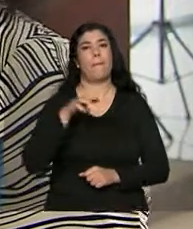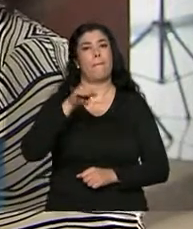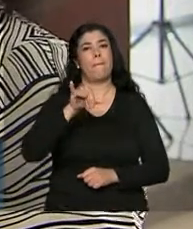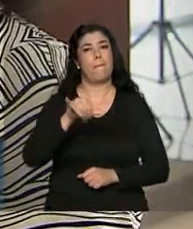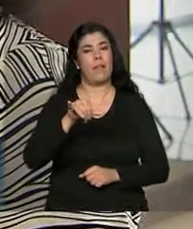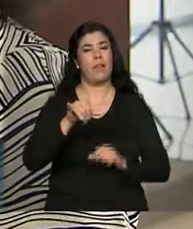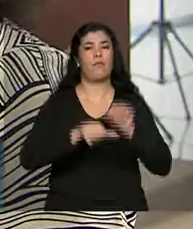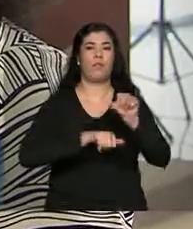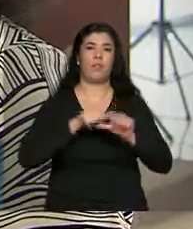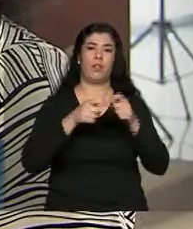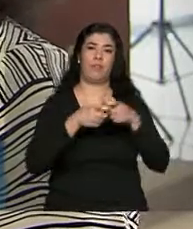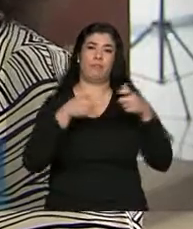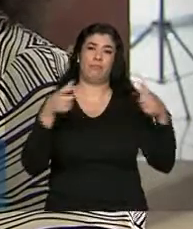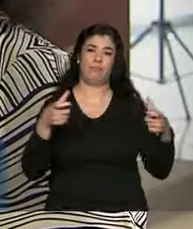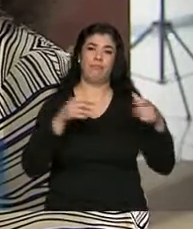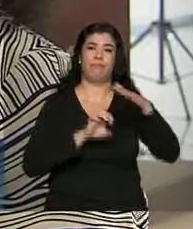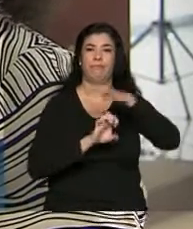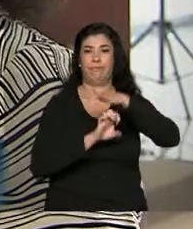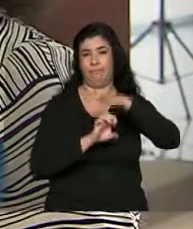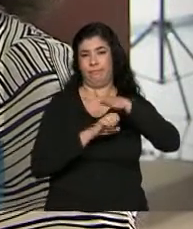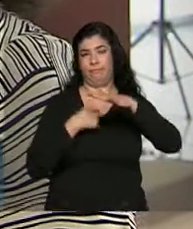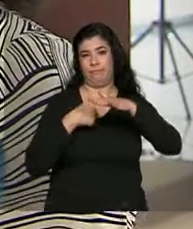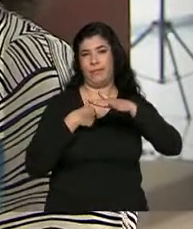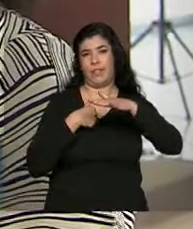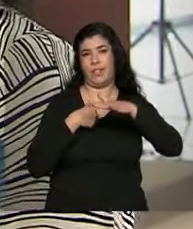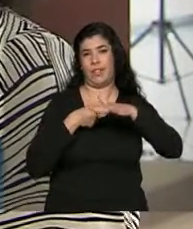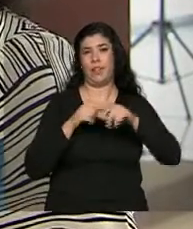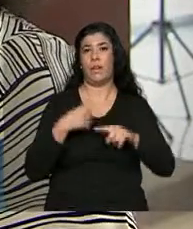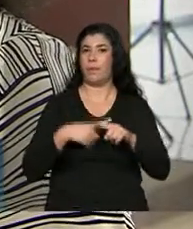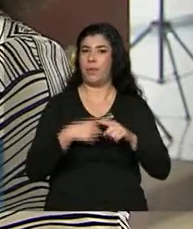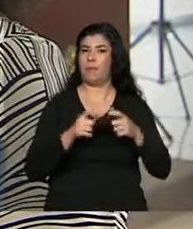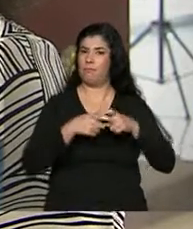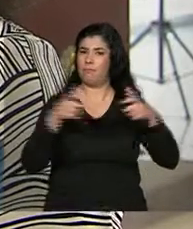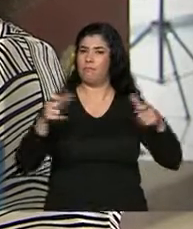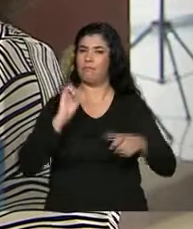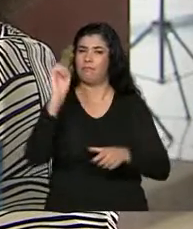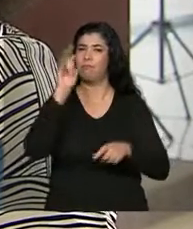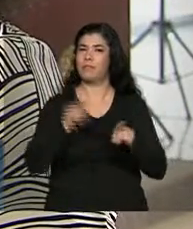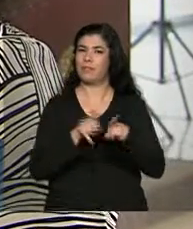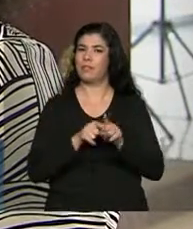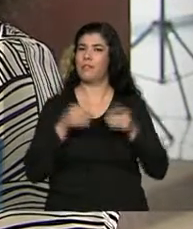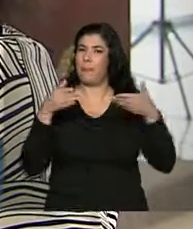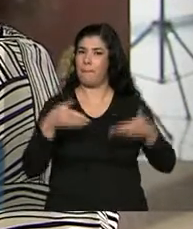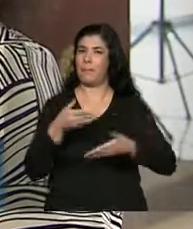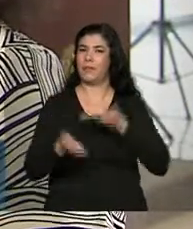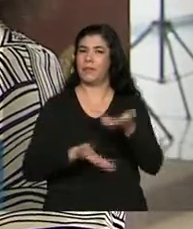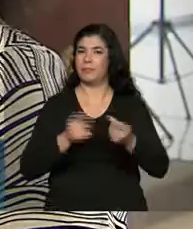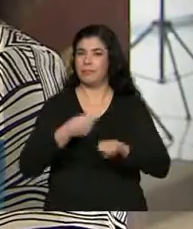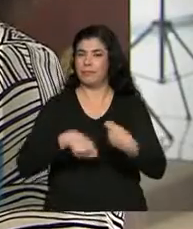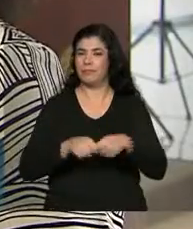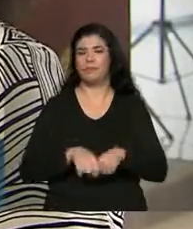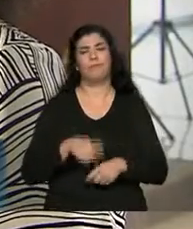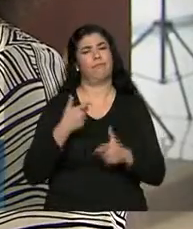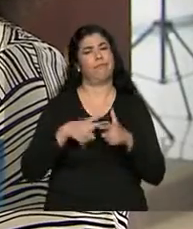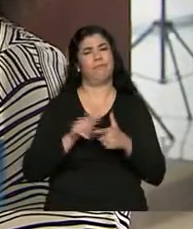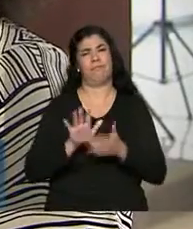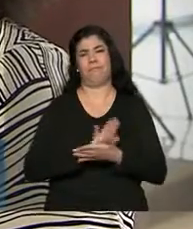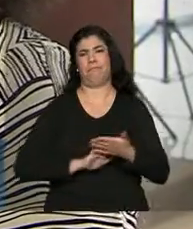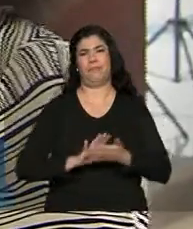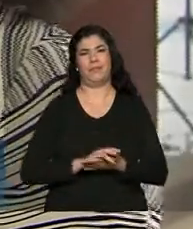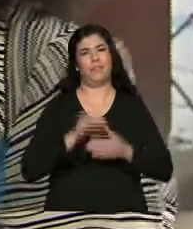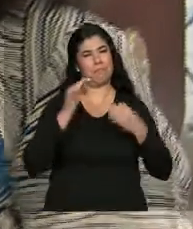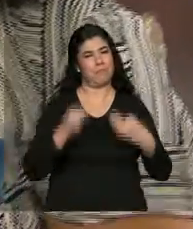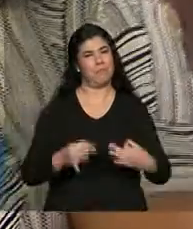que não é um problema. Não vejo como um problema, porque crescer faz parte. Crescer não é problema para ninguém, Exato, exato.